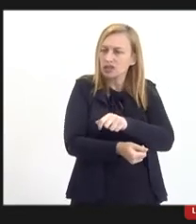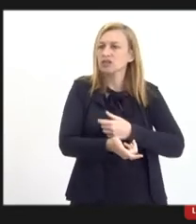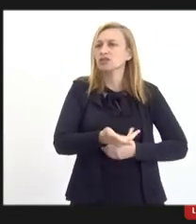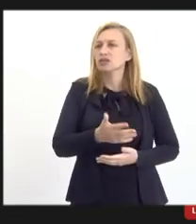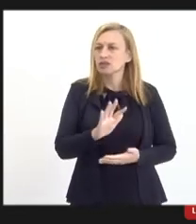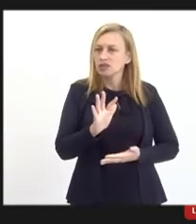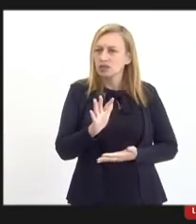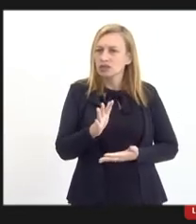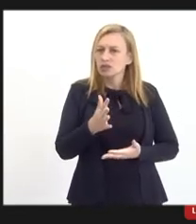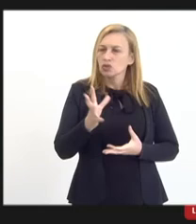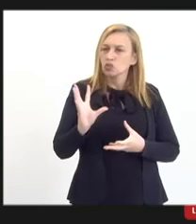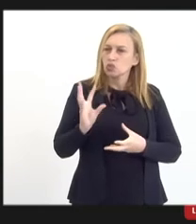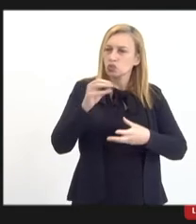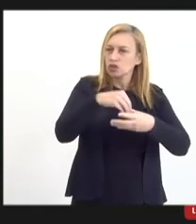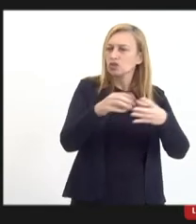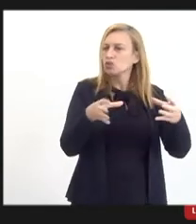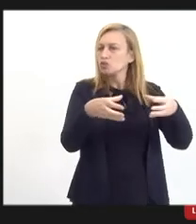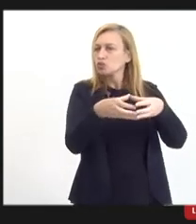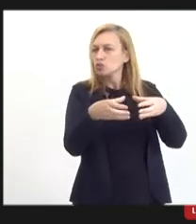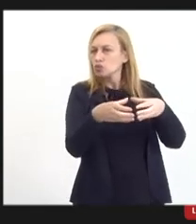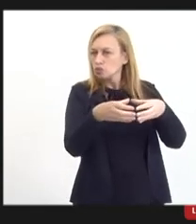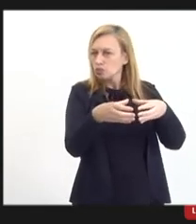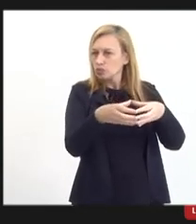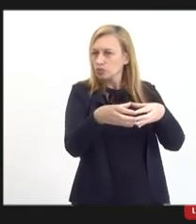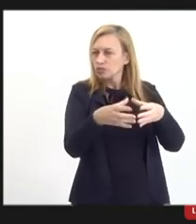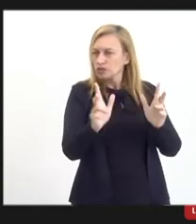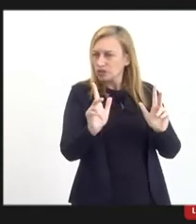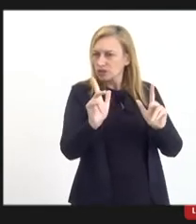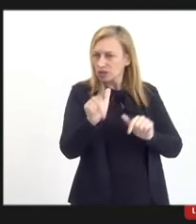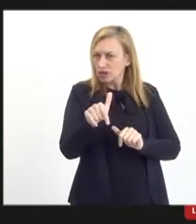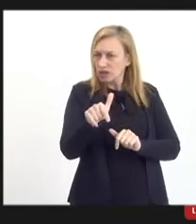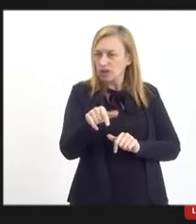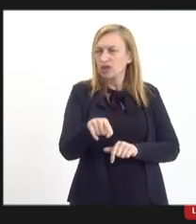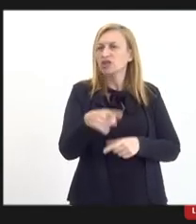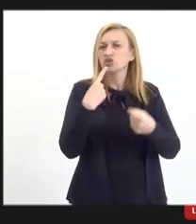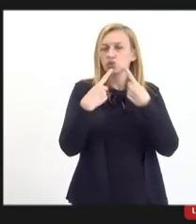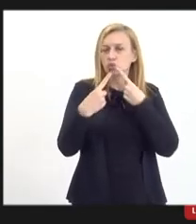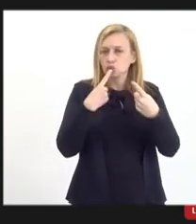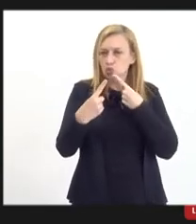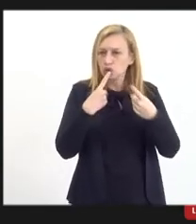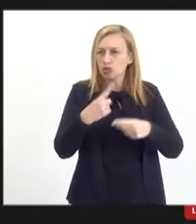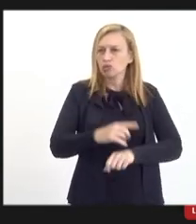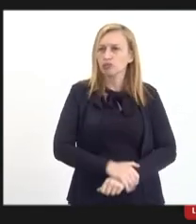menos, são do mesmo grupo, né, de debate,